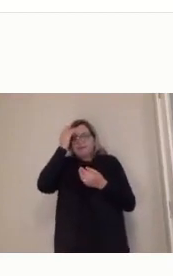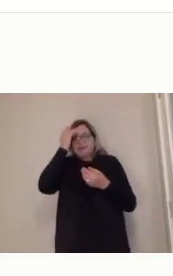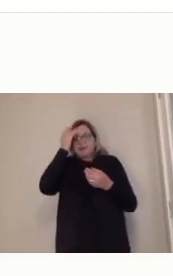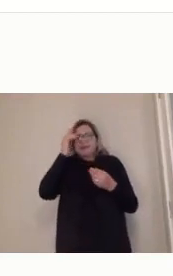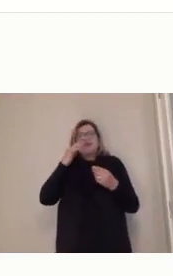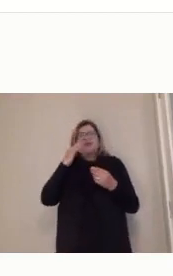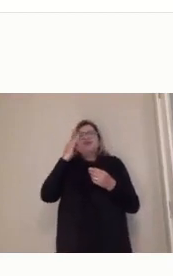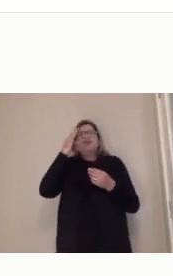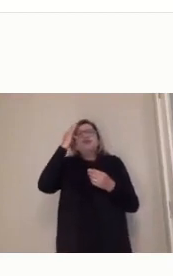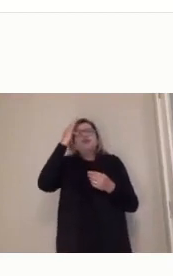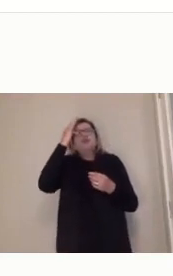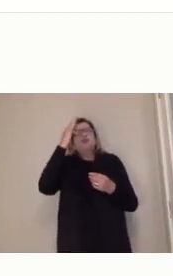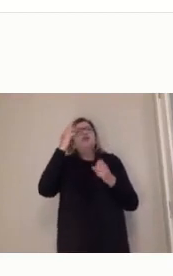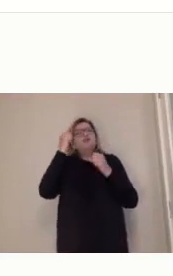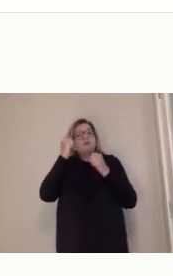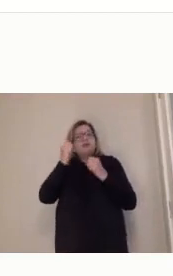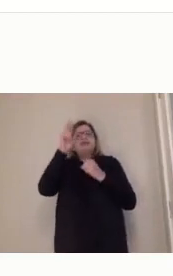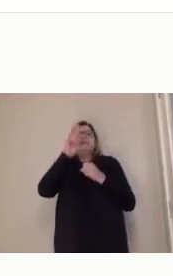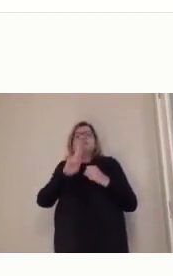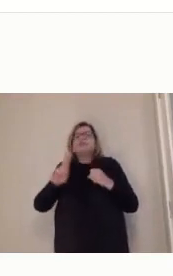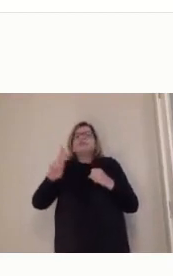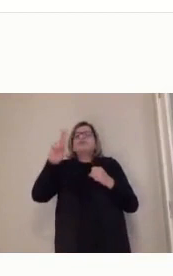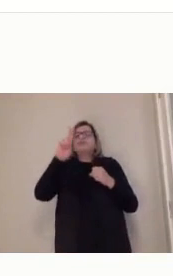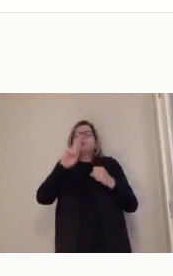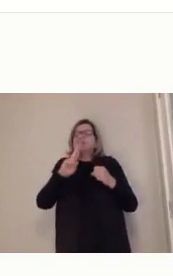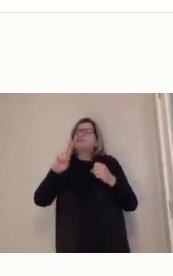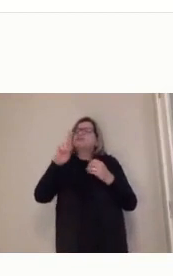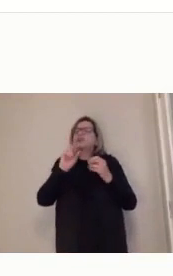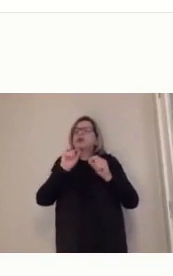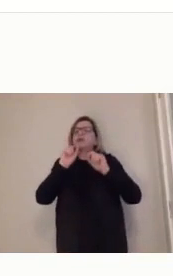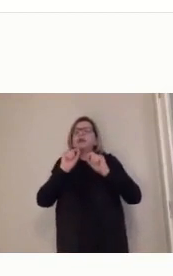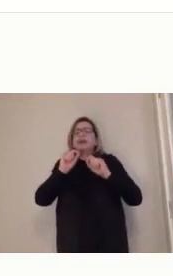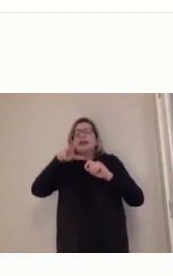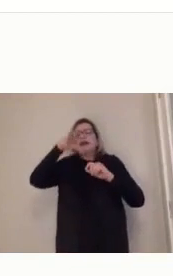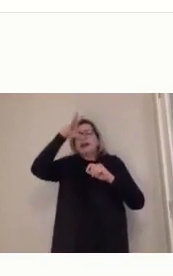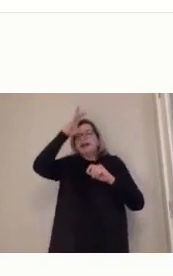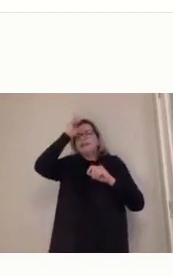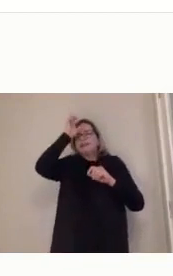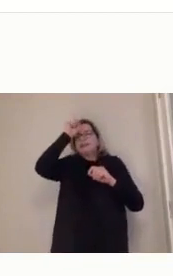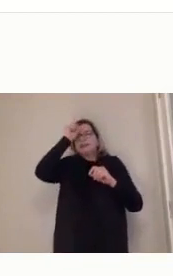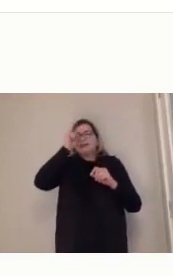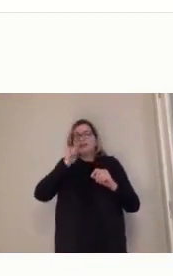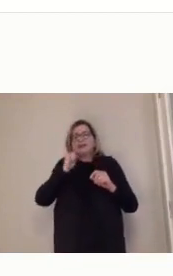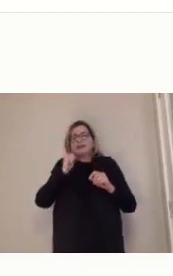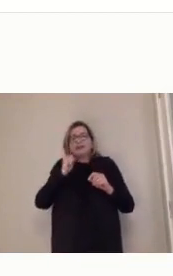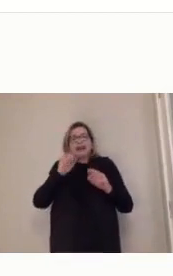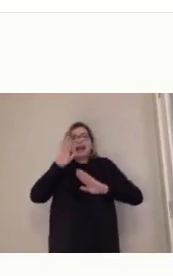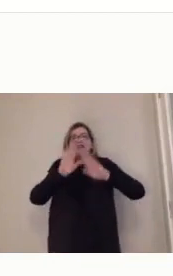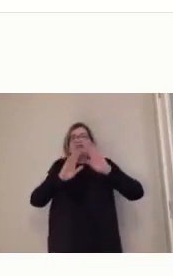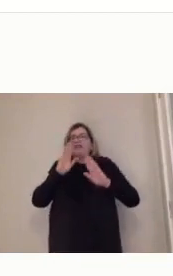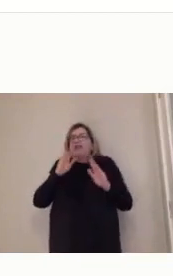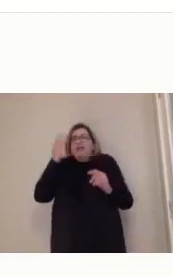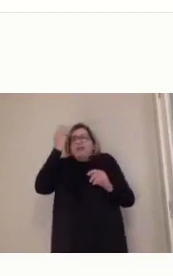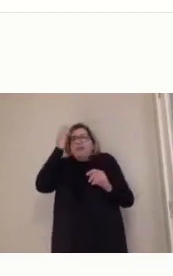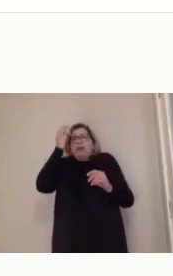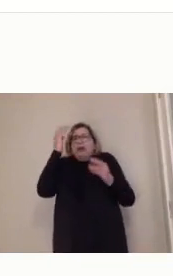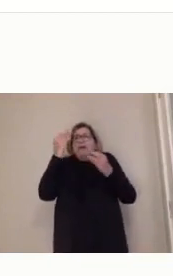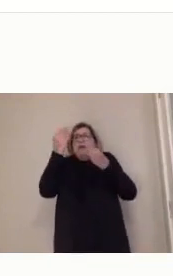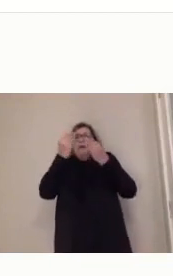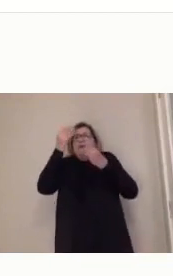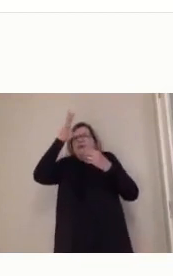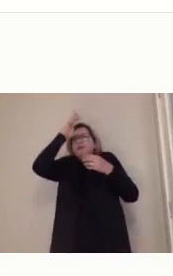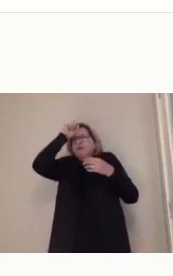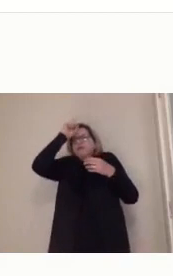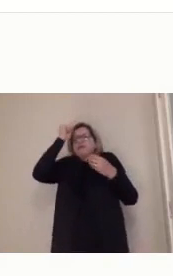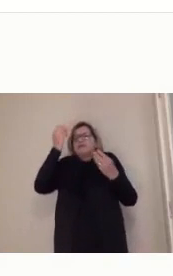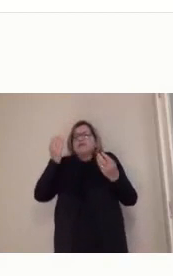acaba utilizando esse aprendizado sem mesmo saber da onde foi que você aprendeu aquilo. De repente, talvez para você já deva